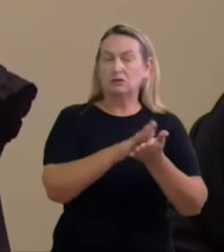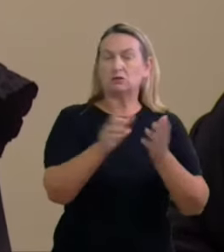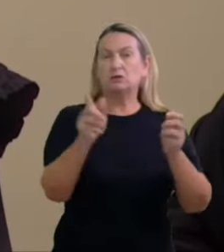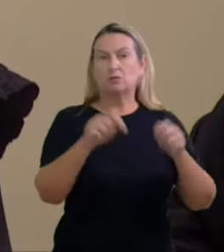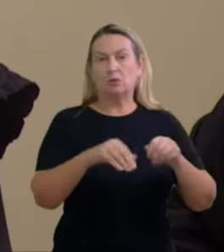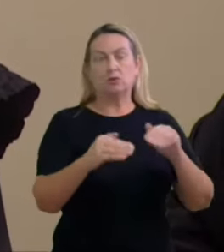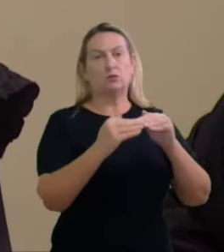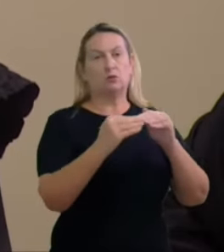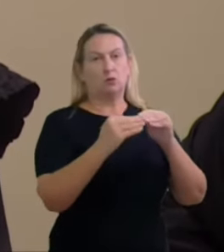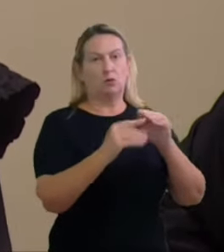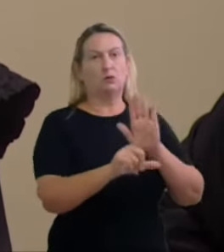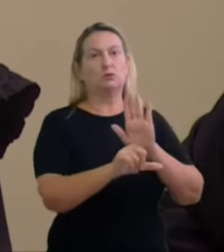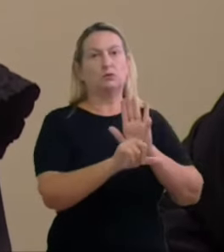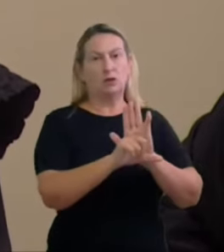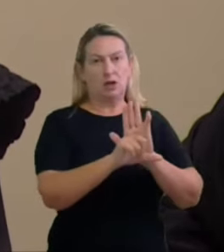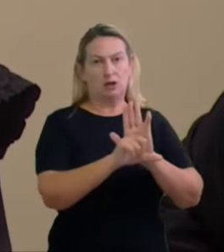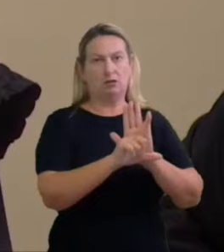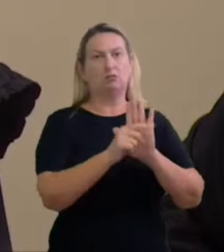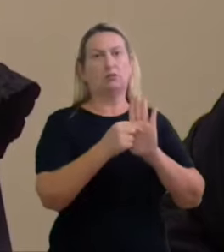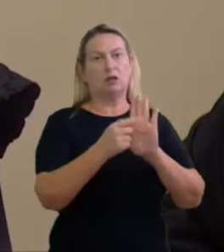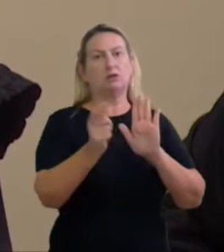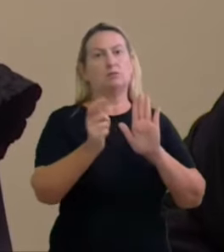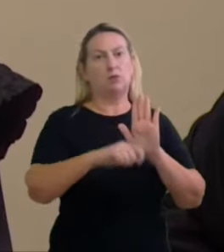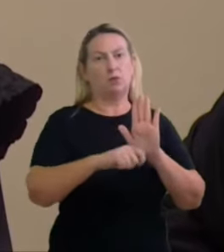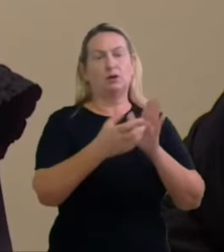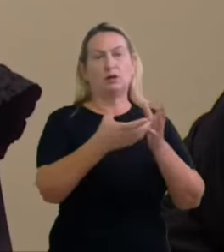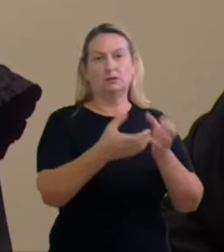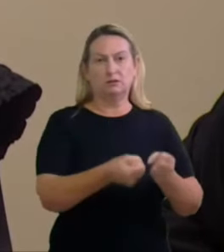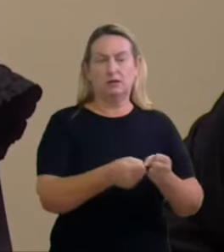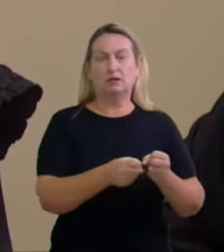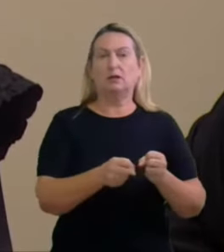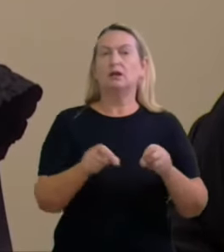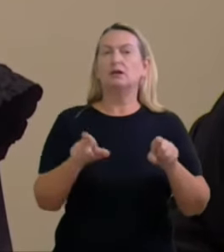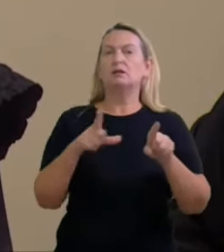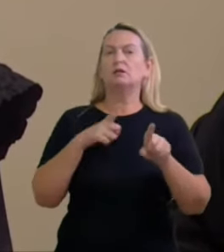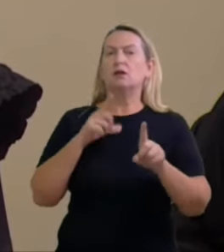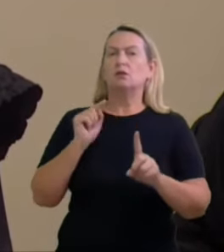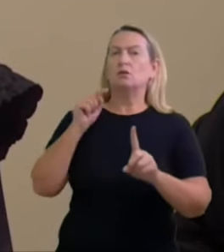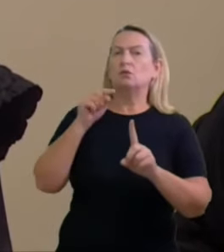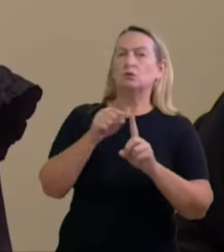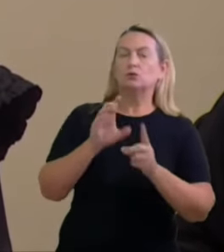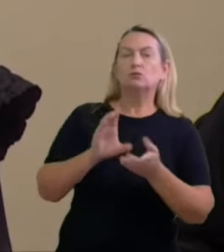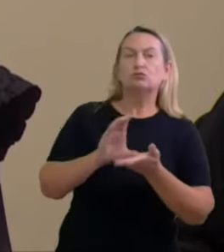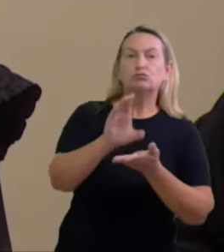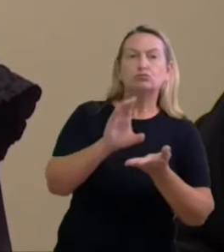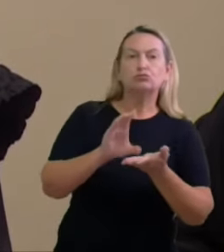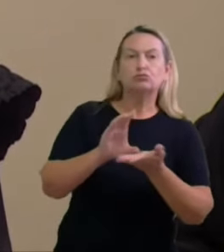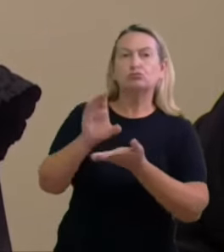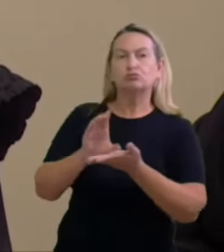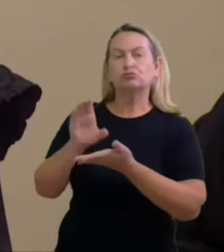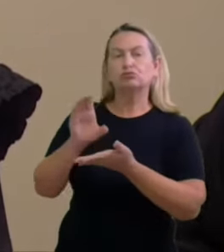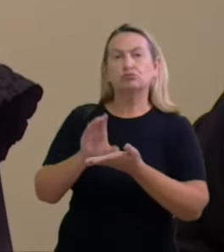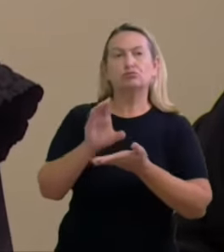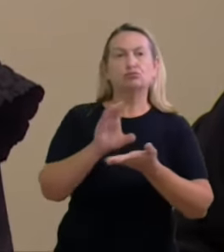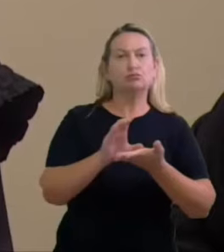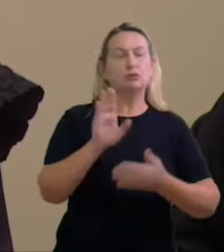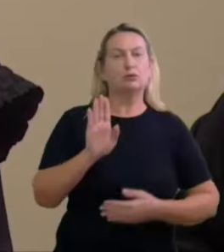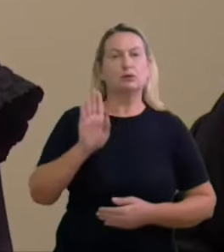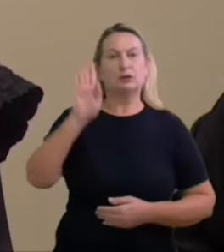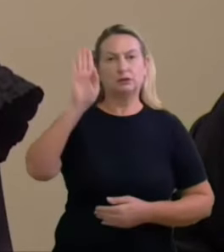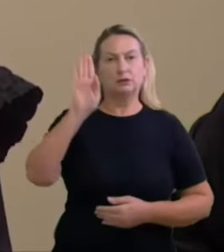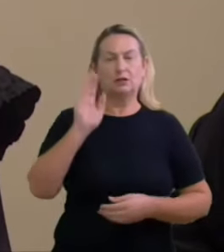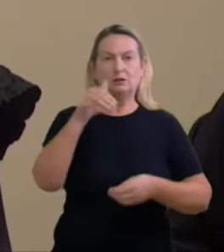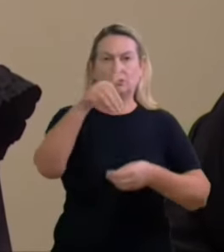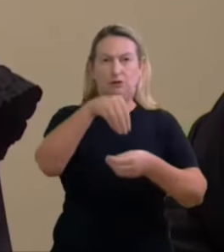é aqueles que são legalmente permitidos e tem por finalidade custear o financiamento das campanhas eleitorais todos